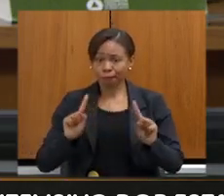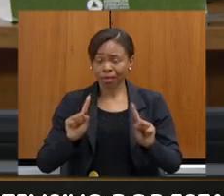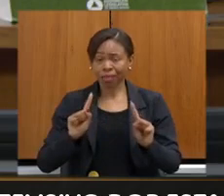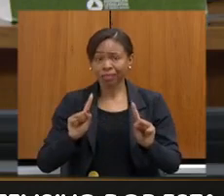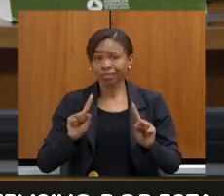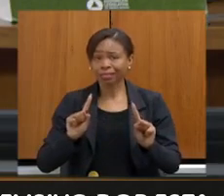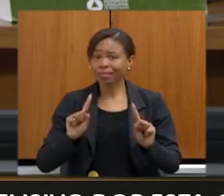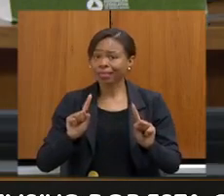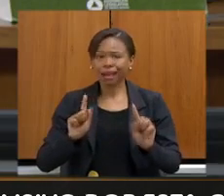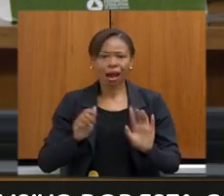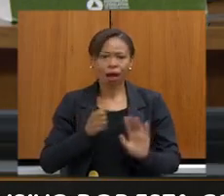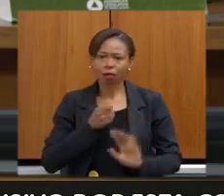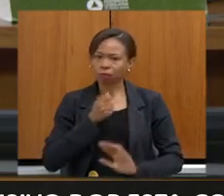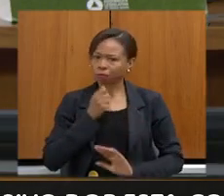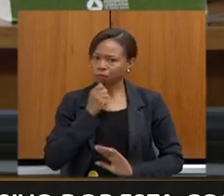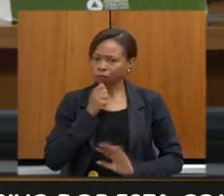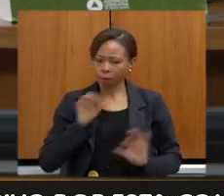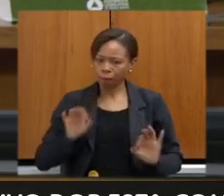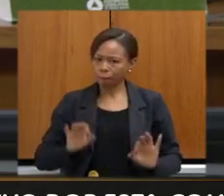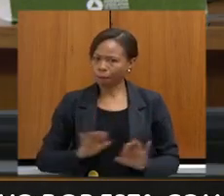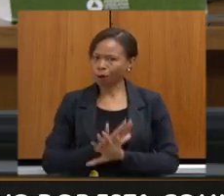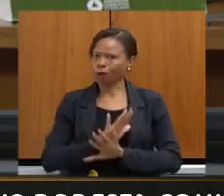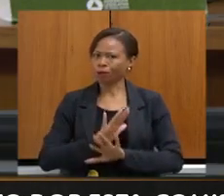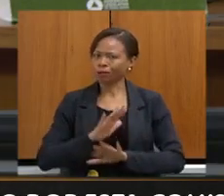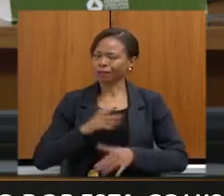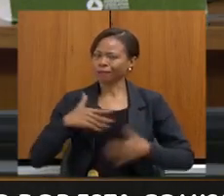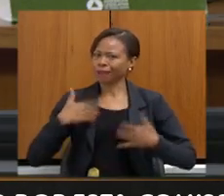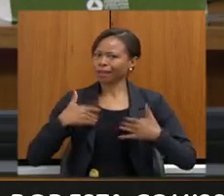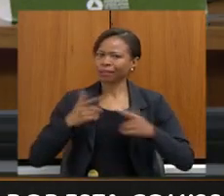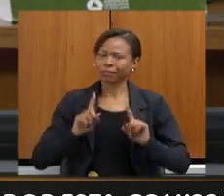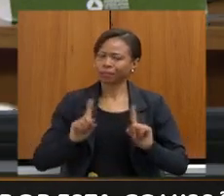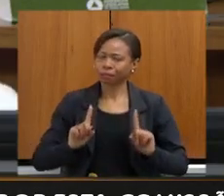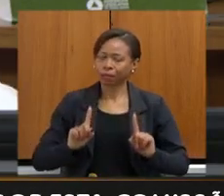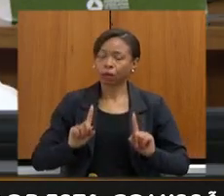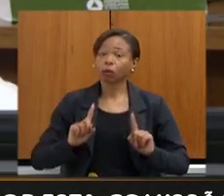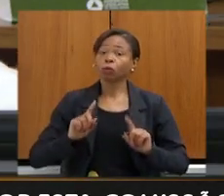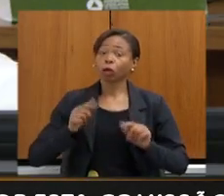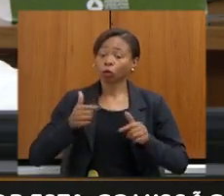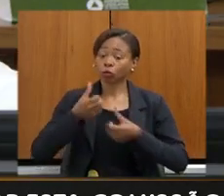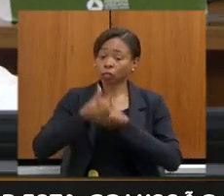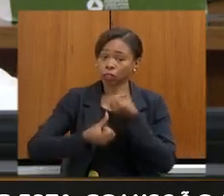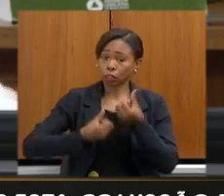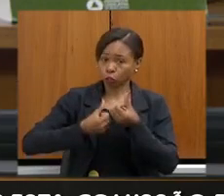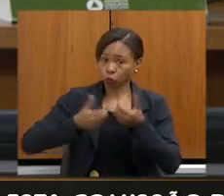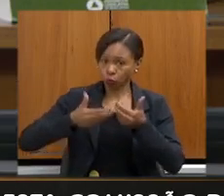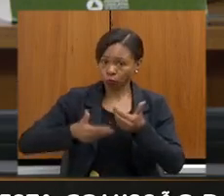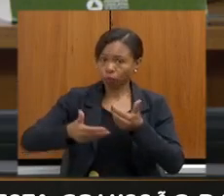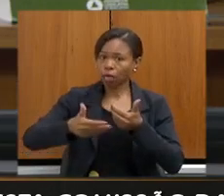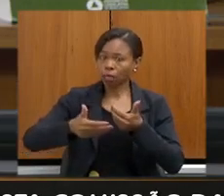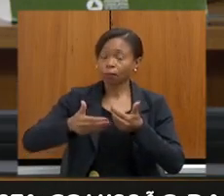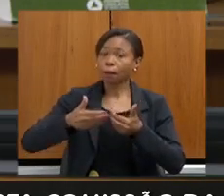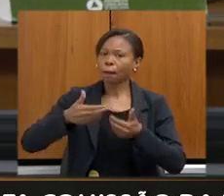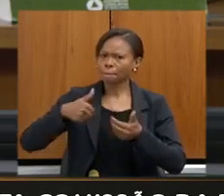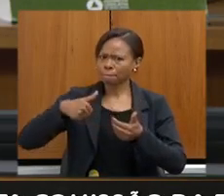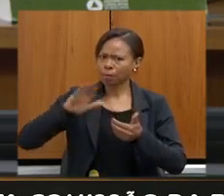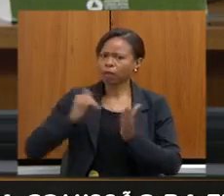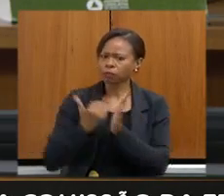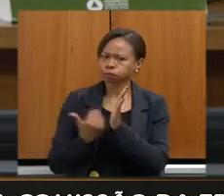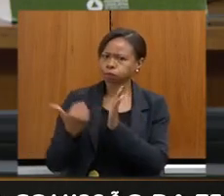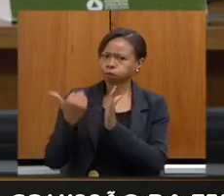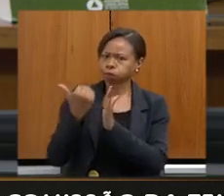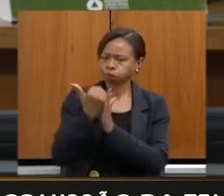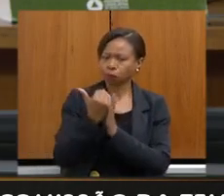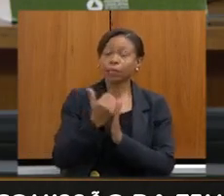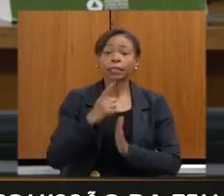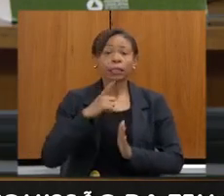ficar satisfeitos com esse número que agora a gente apresenta. Vamos, no segundo semestre, também ter uma intensificação. Mostrei diversos programas que a